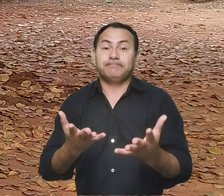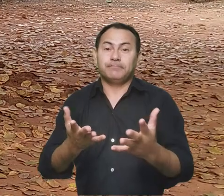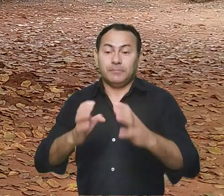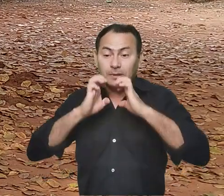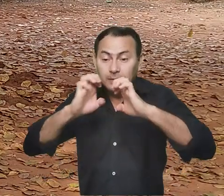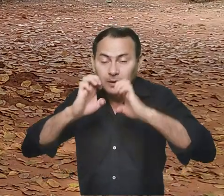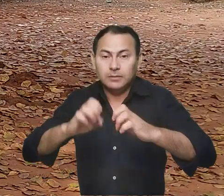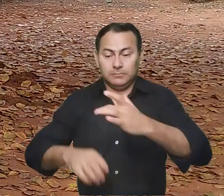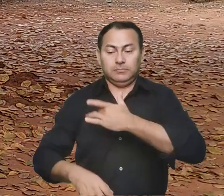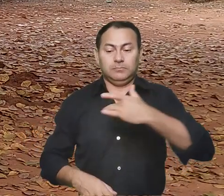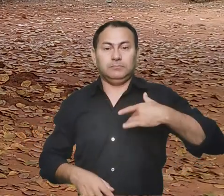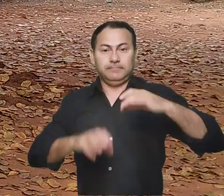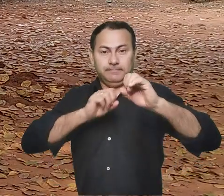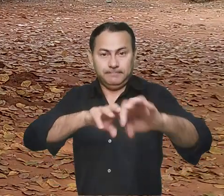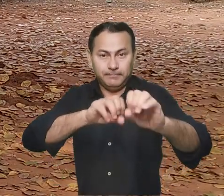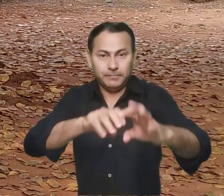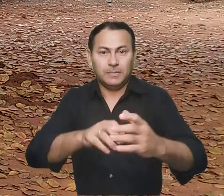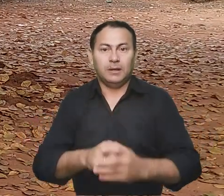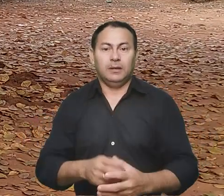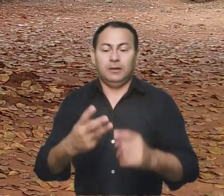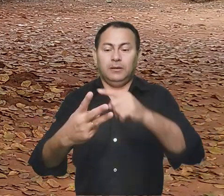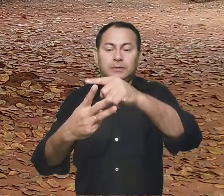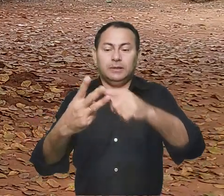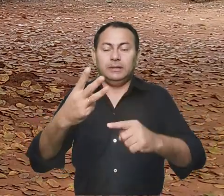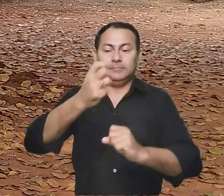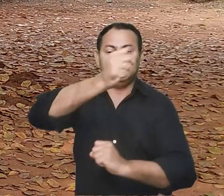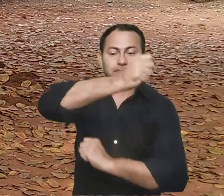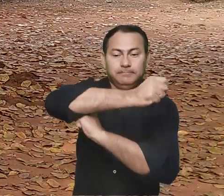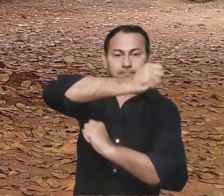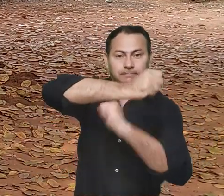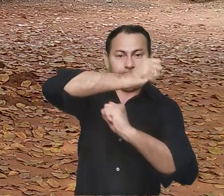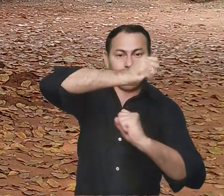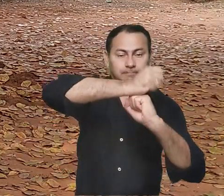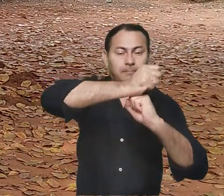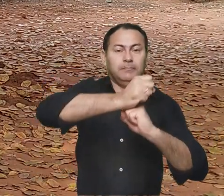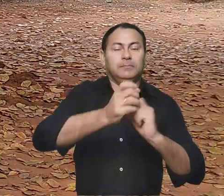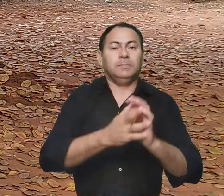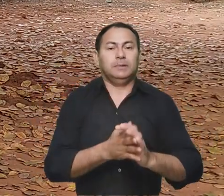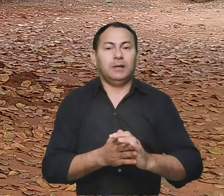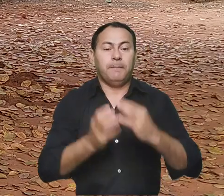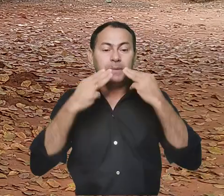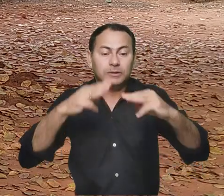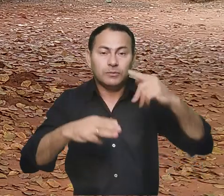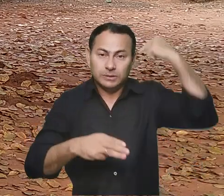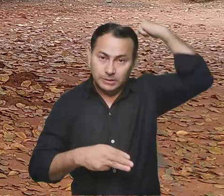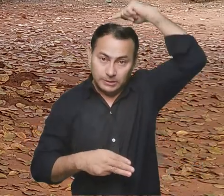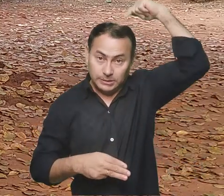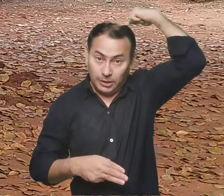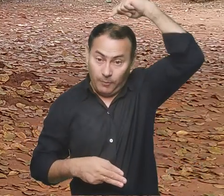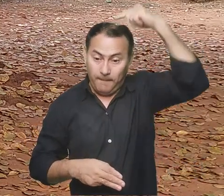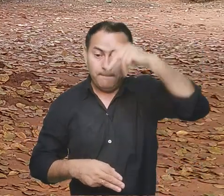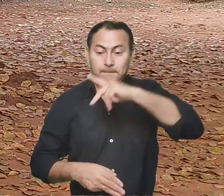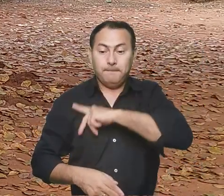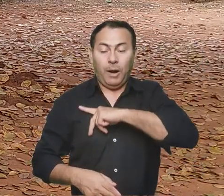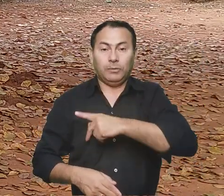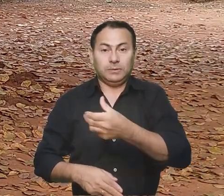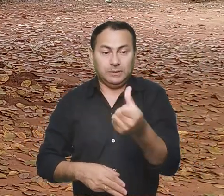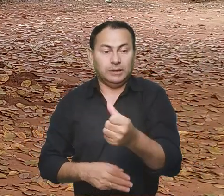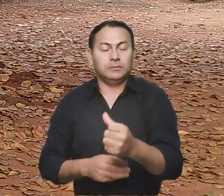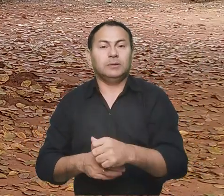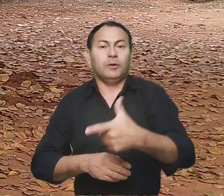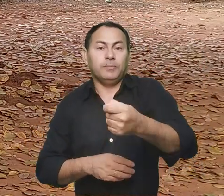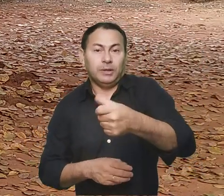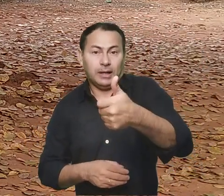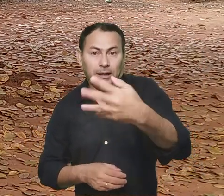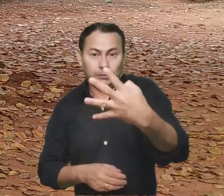Evangelização, saúde e educação são os três pilares da missão São Paulo VI. De 2014 até